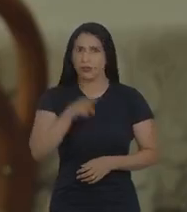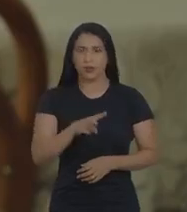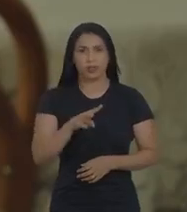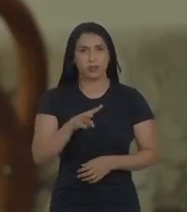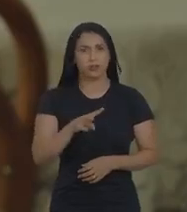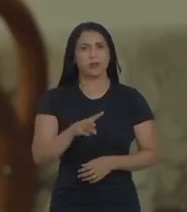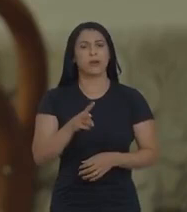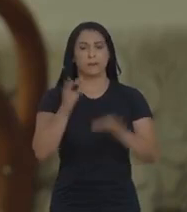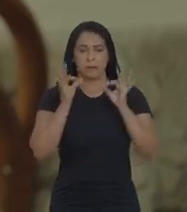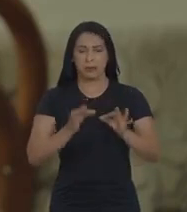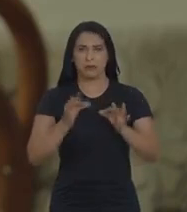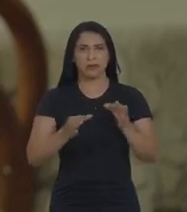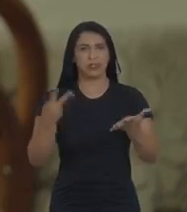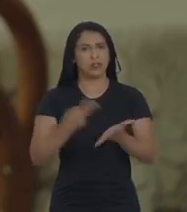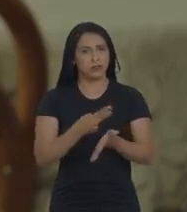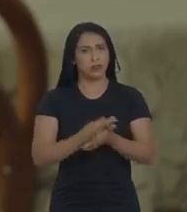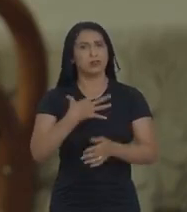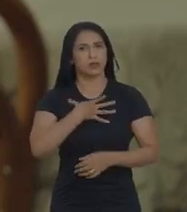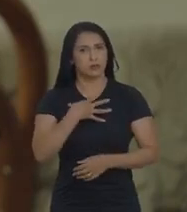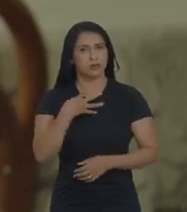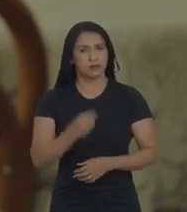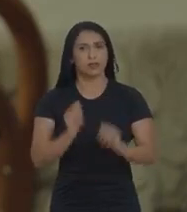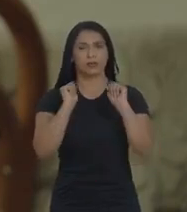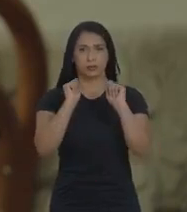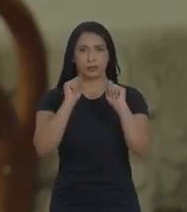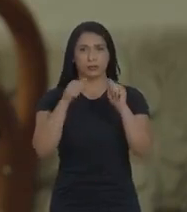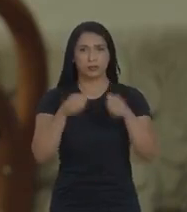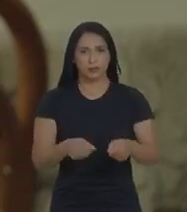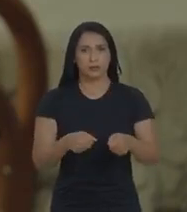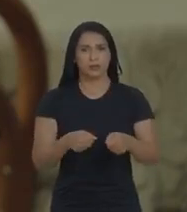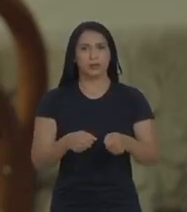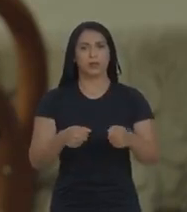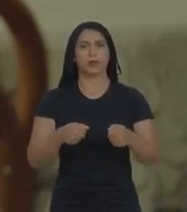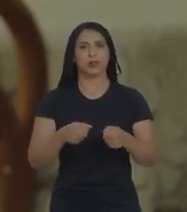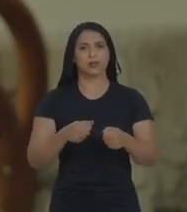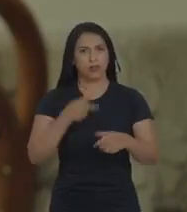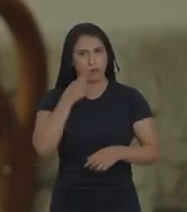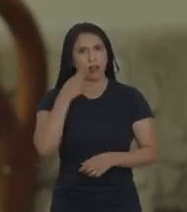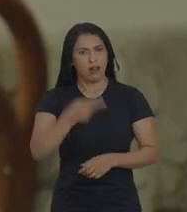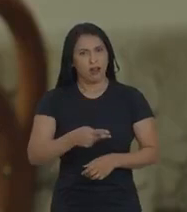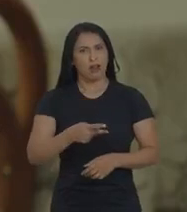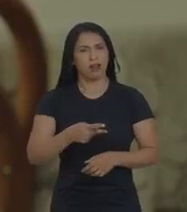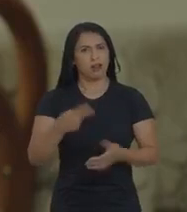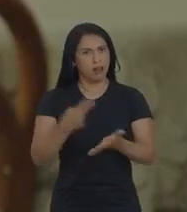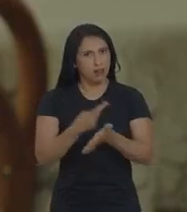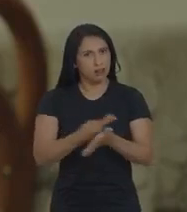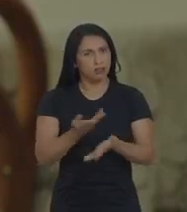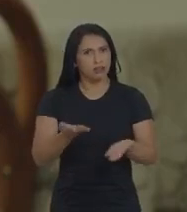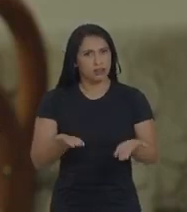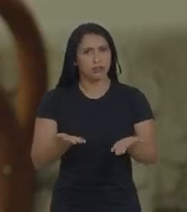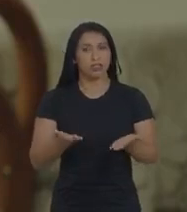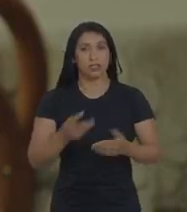perfeitamente qualquer erro do filho e sou capaz de combater, de reclamar, Tereza. Eu não sou mãe,